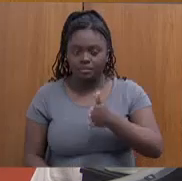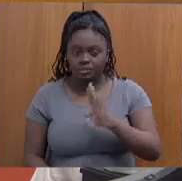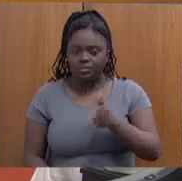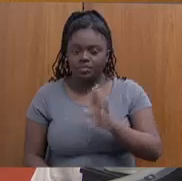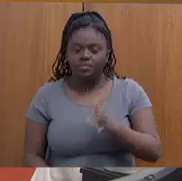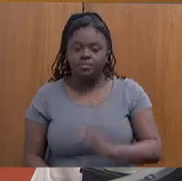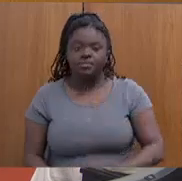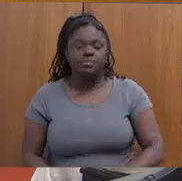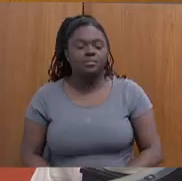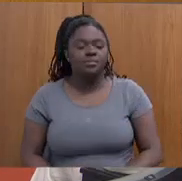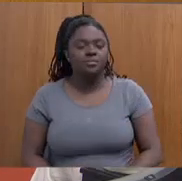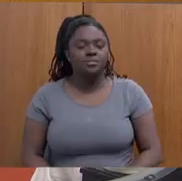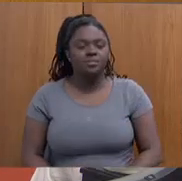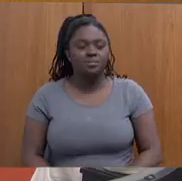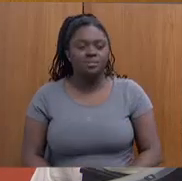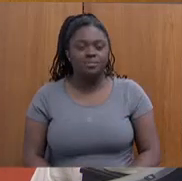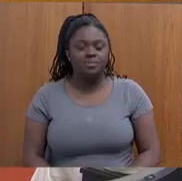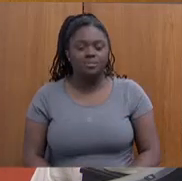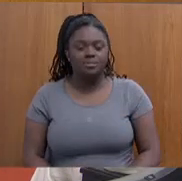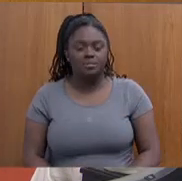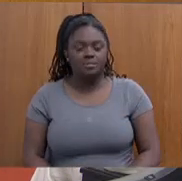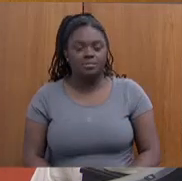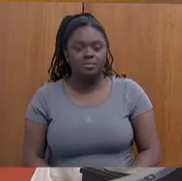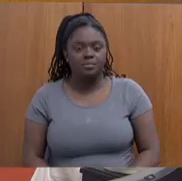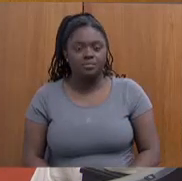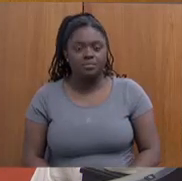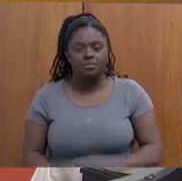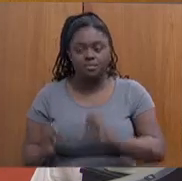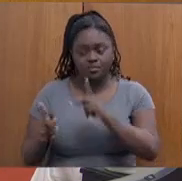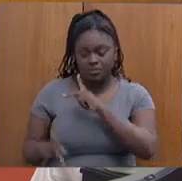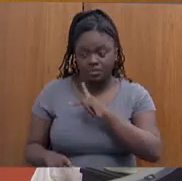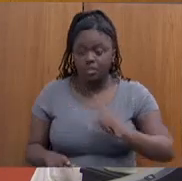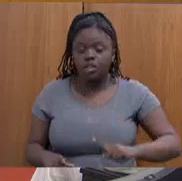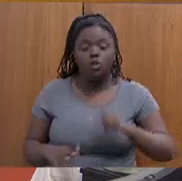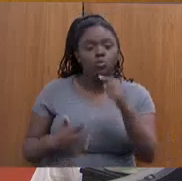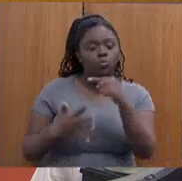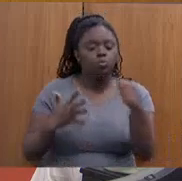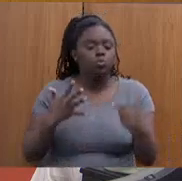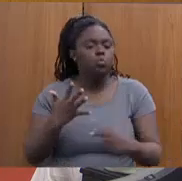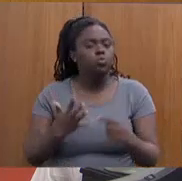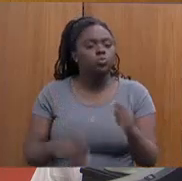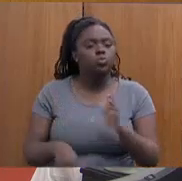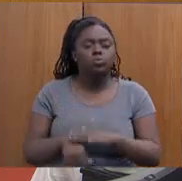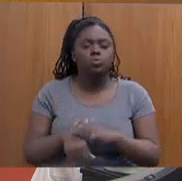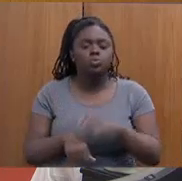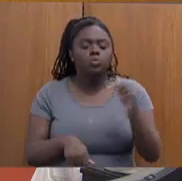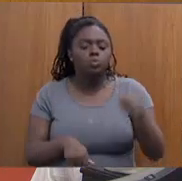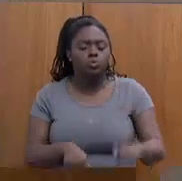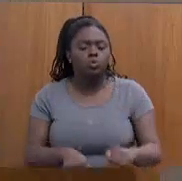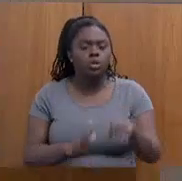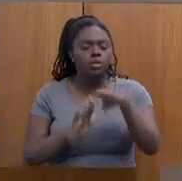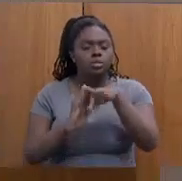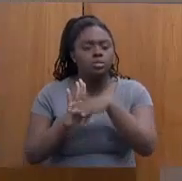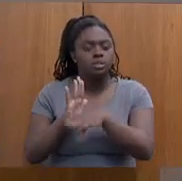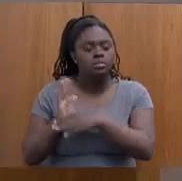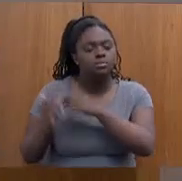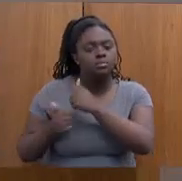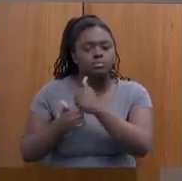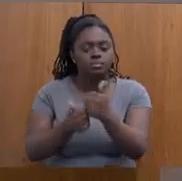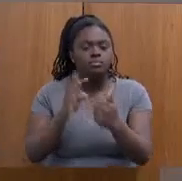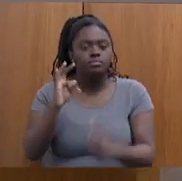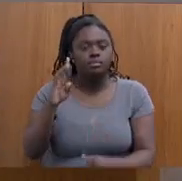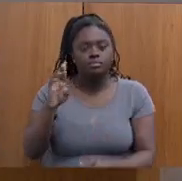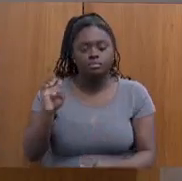Só marcar com a presidenta. Está bom, está bom, presidenta, porque nós fizemos esse termo de cooperação com o TRE, que